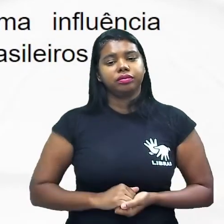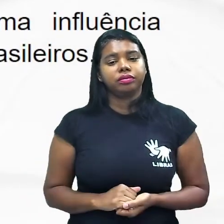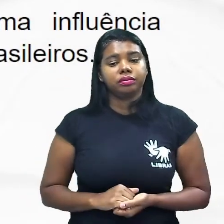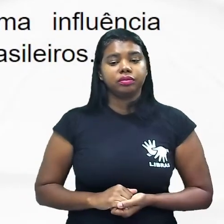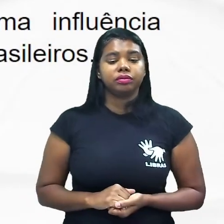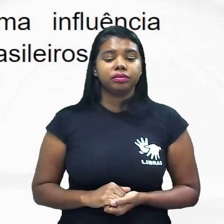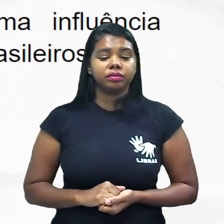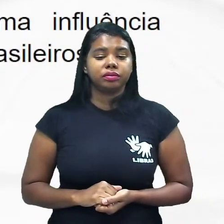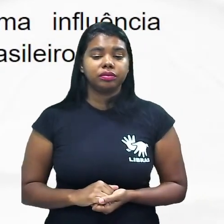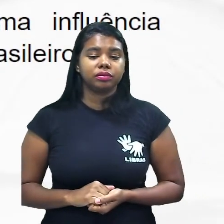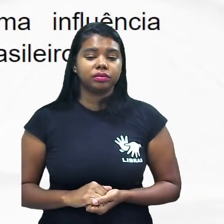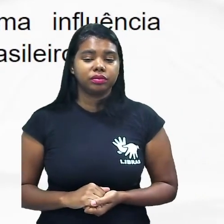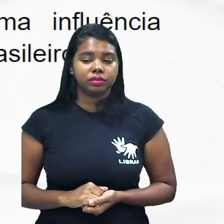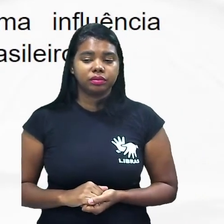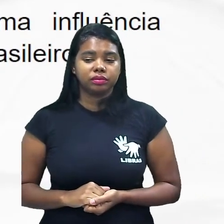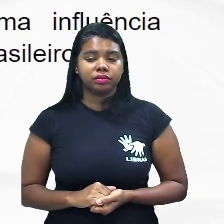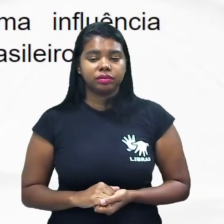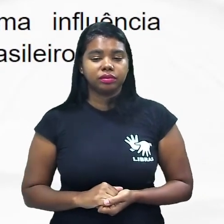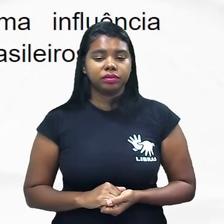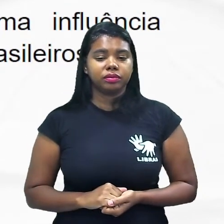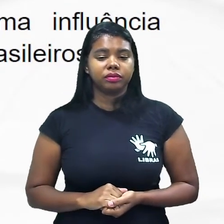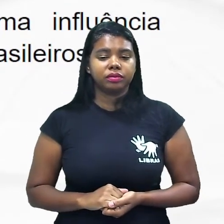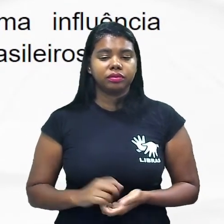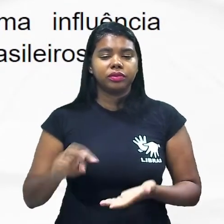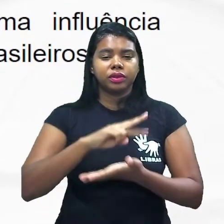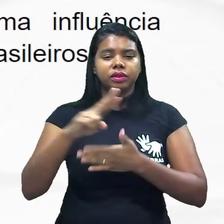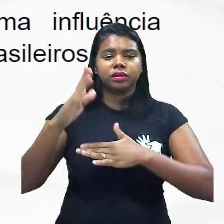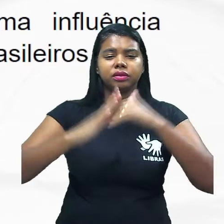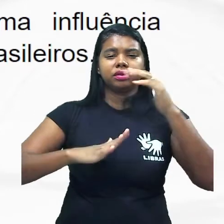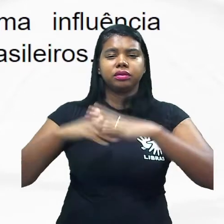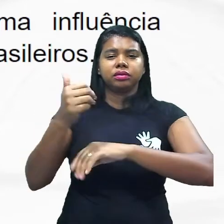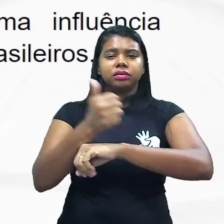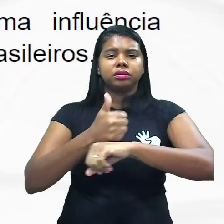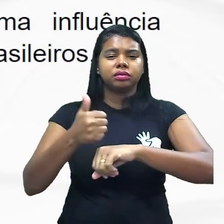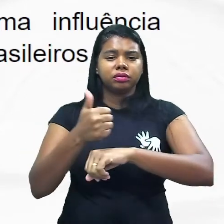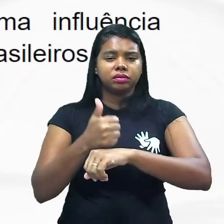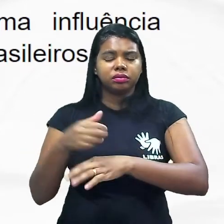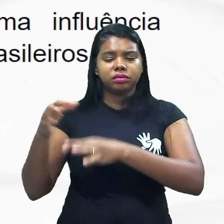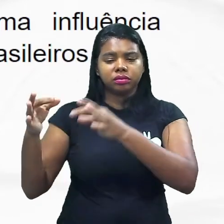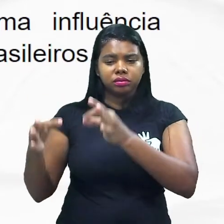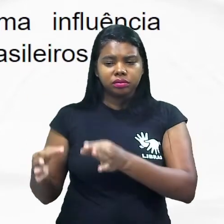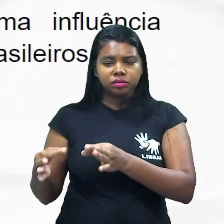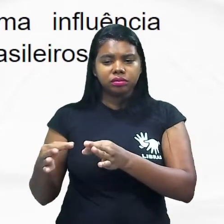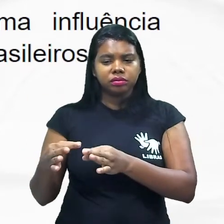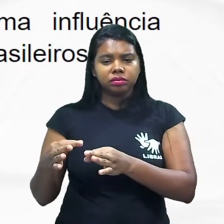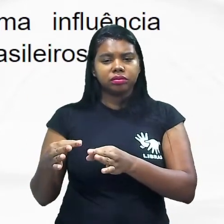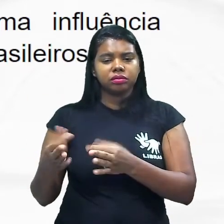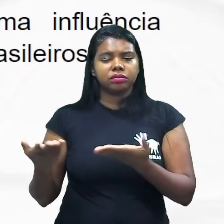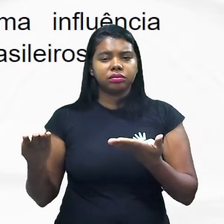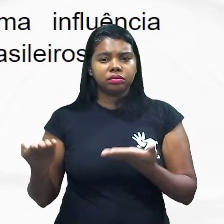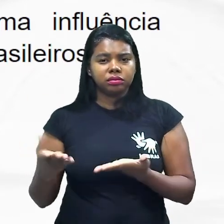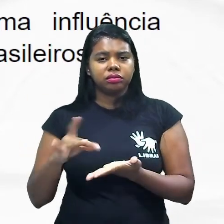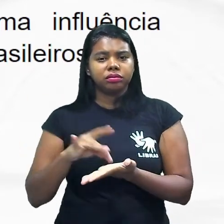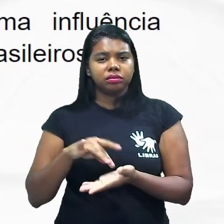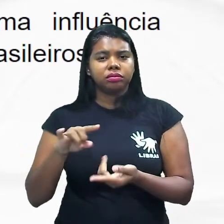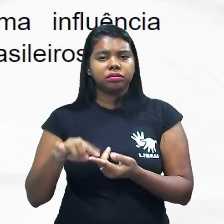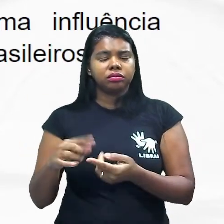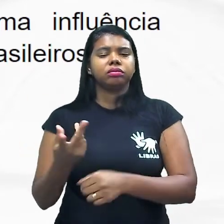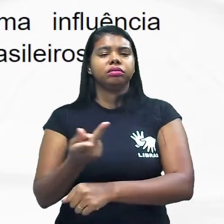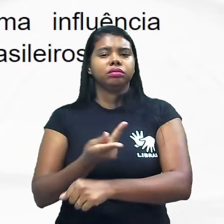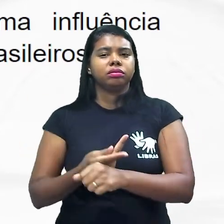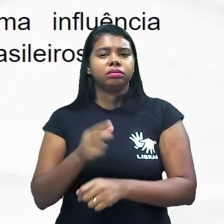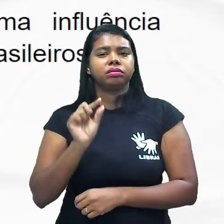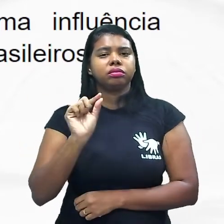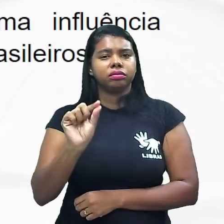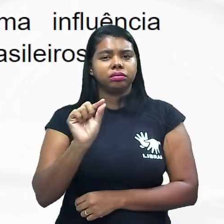a extinção iminente de certas profissões justifica-se pela pela formação precária e pela busca de